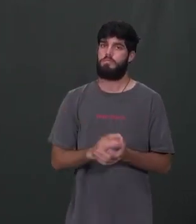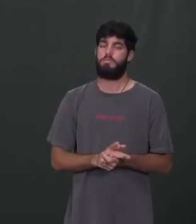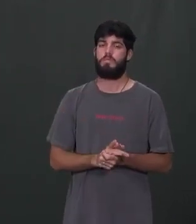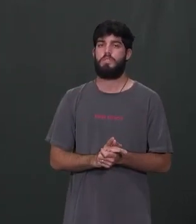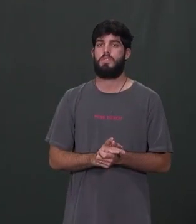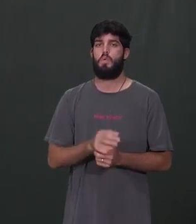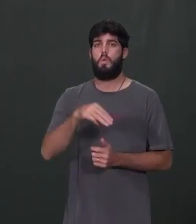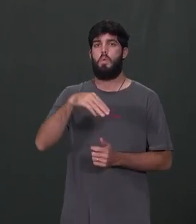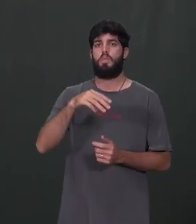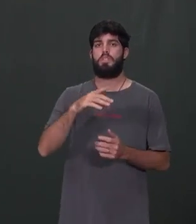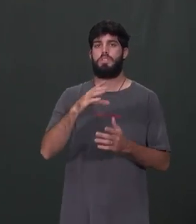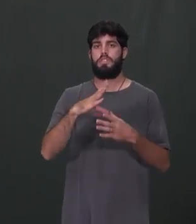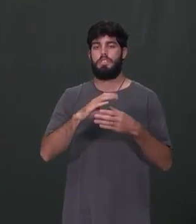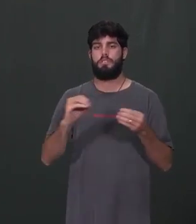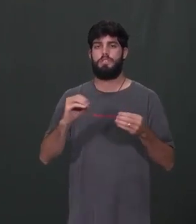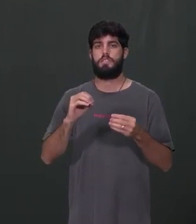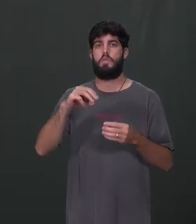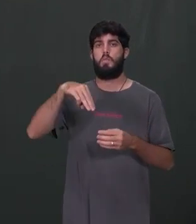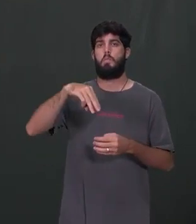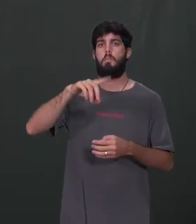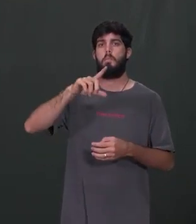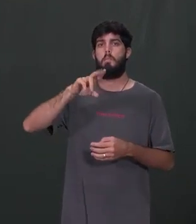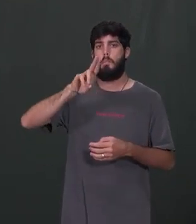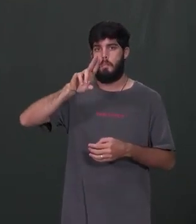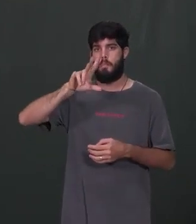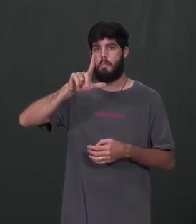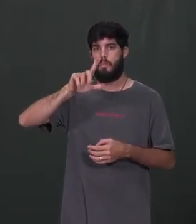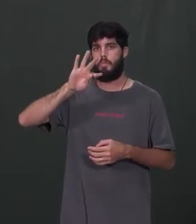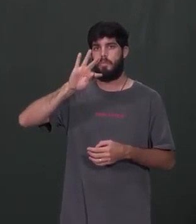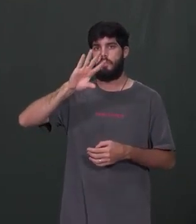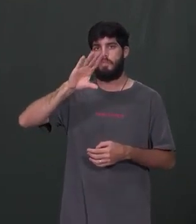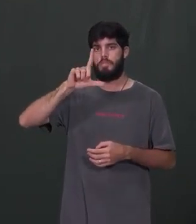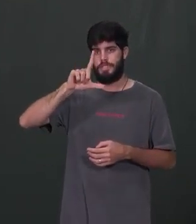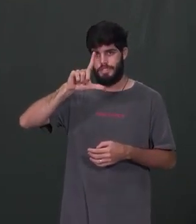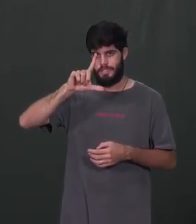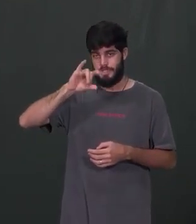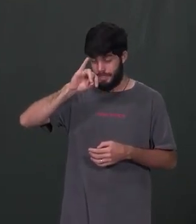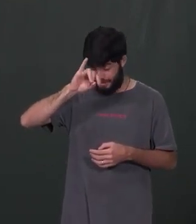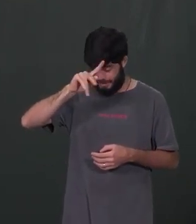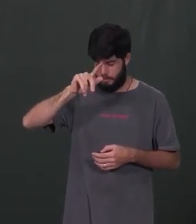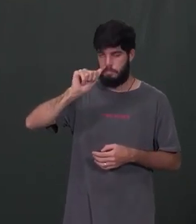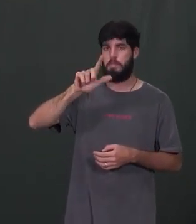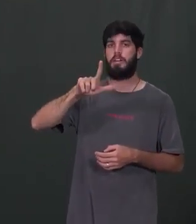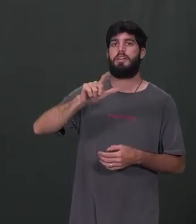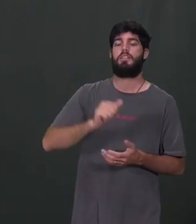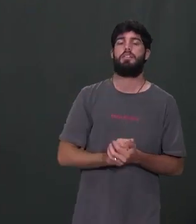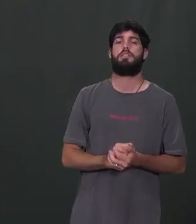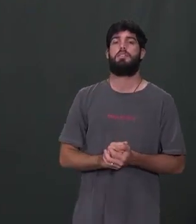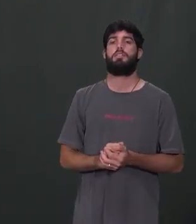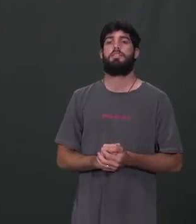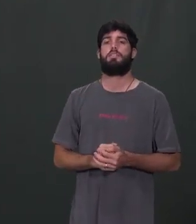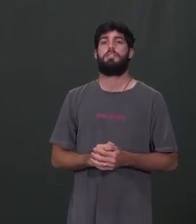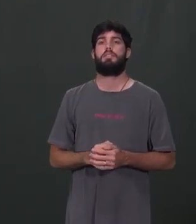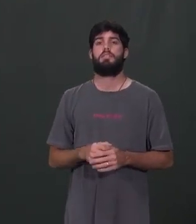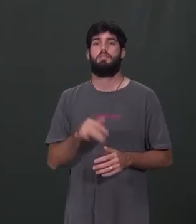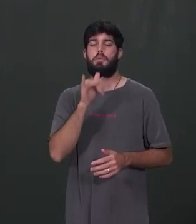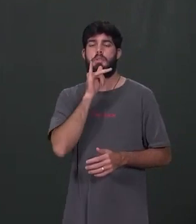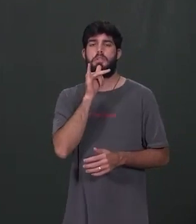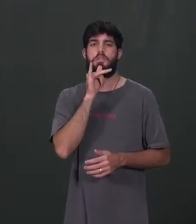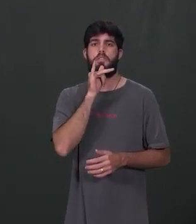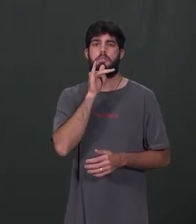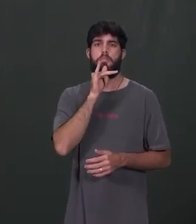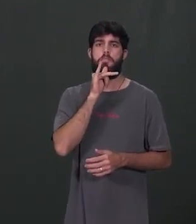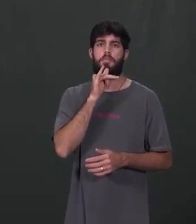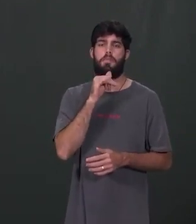múltipla. Alguns protozoários fazem. Quer ver um famoso? O plasmódium. É aquele protozoário que causa malária.